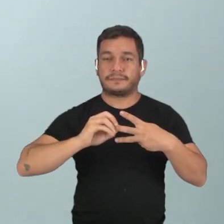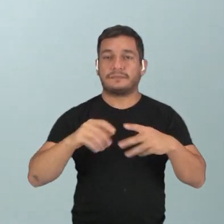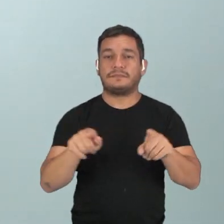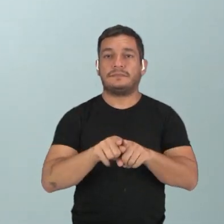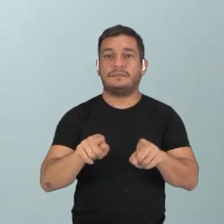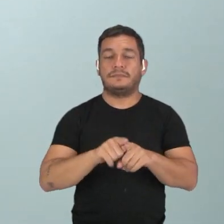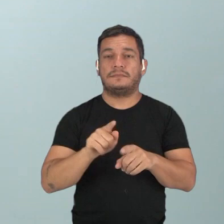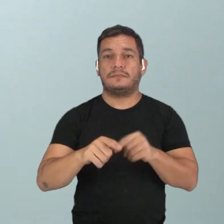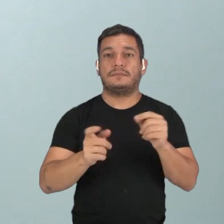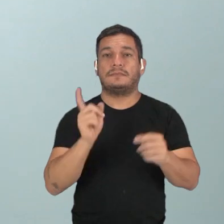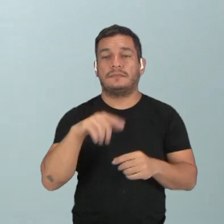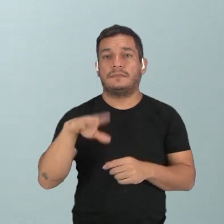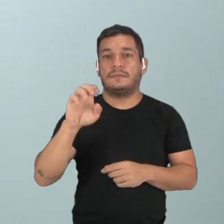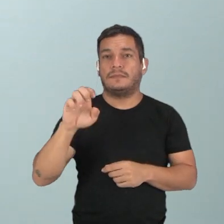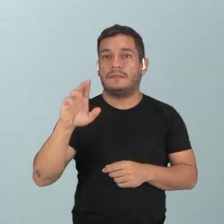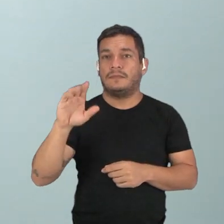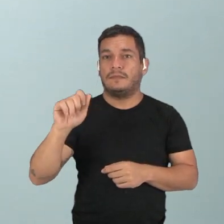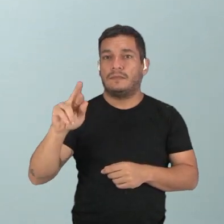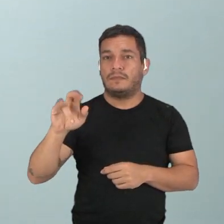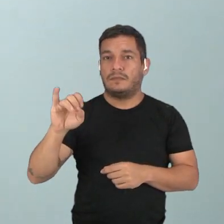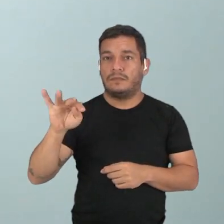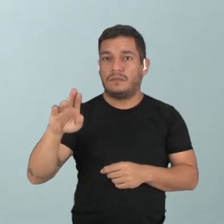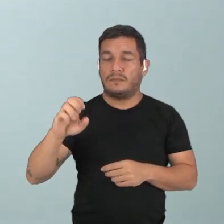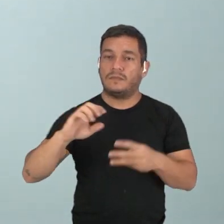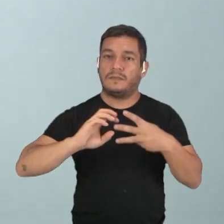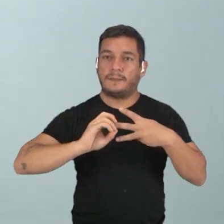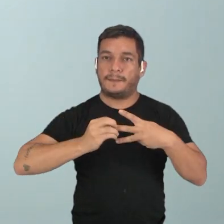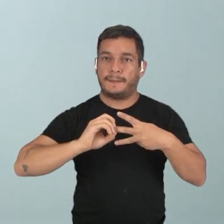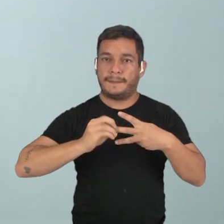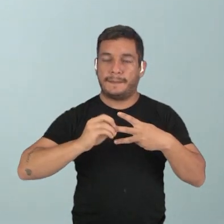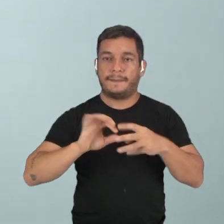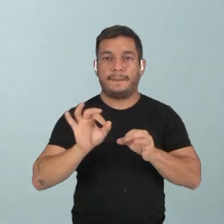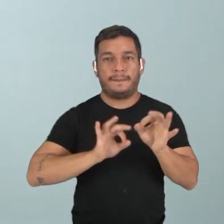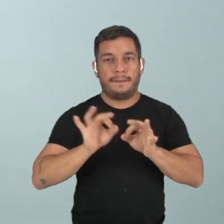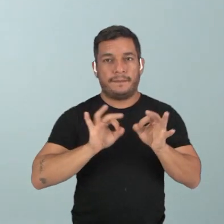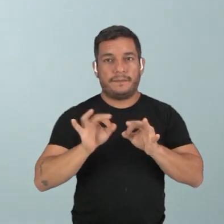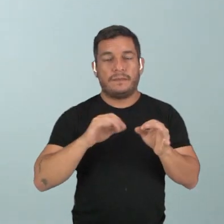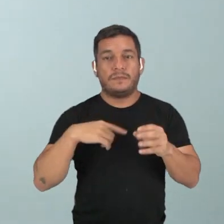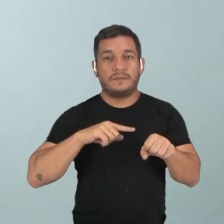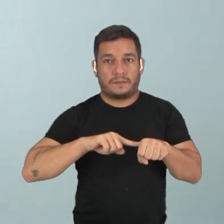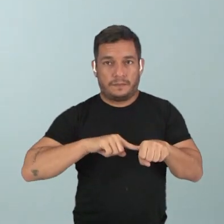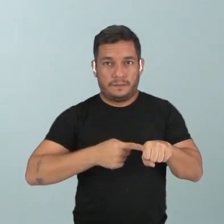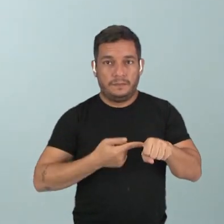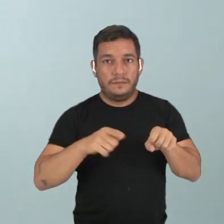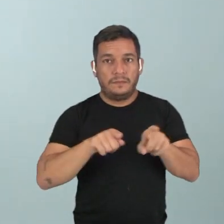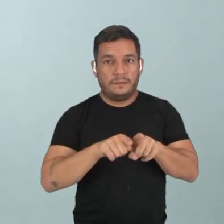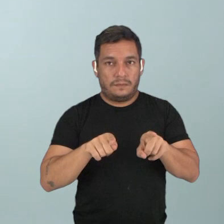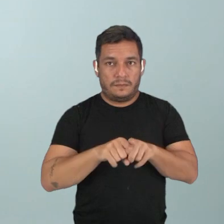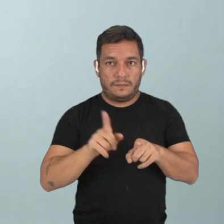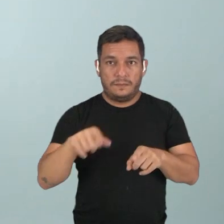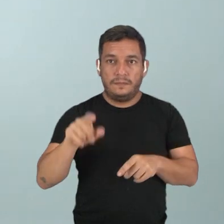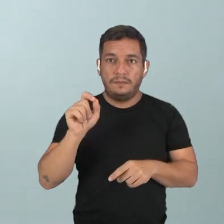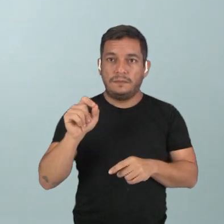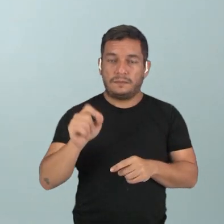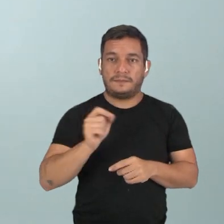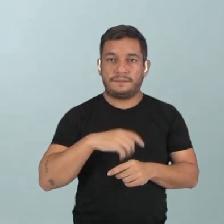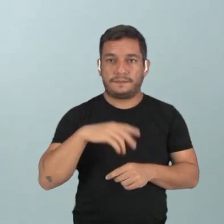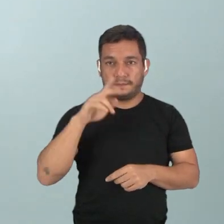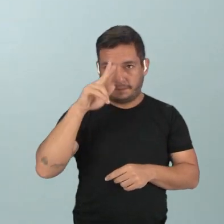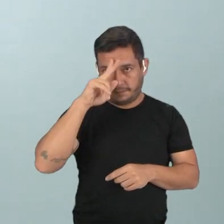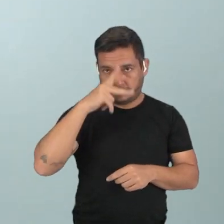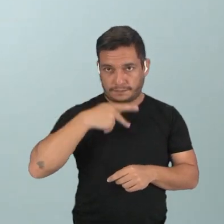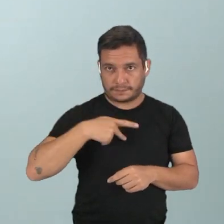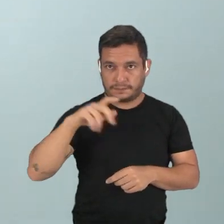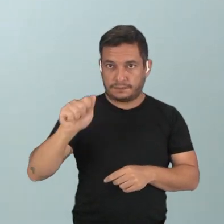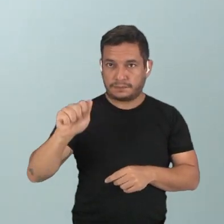disso, são os seres eucariontes, porque é uma célula mais organizada, que vai ter a estrutura do núcleo, e que são autótropas.